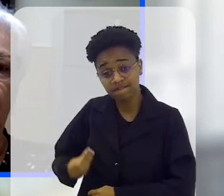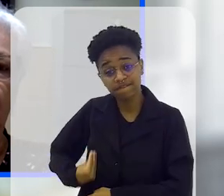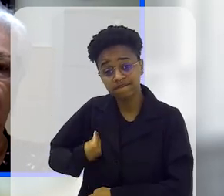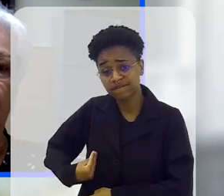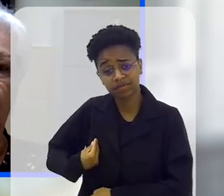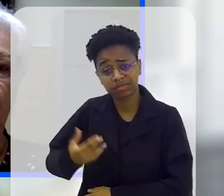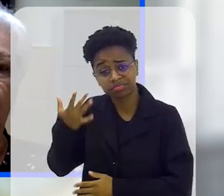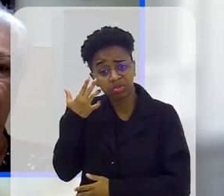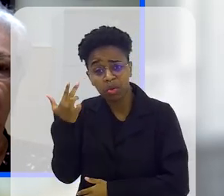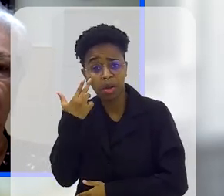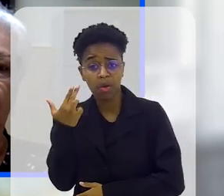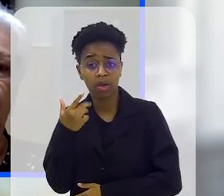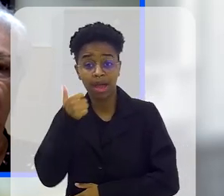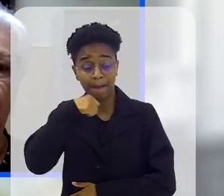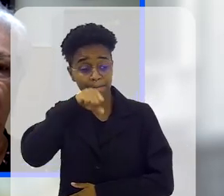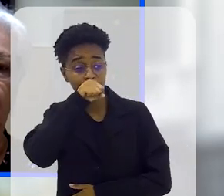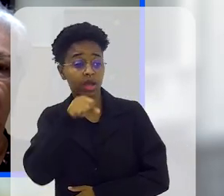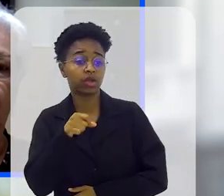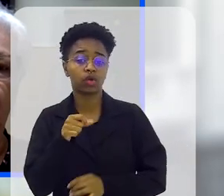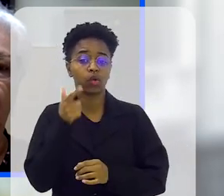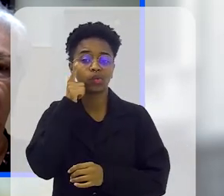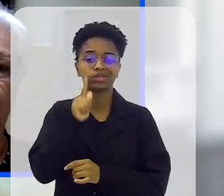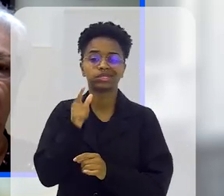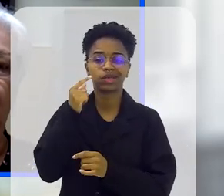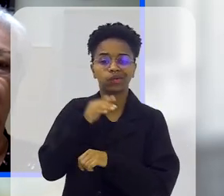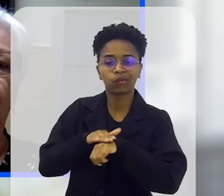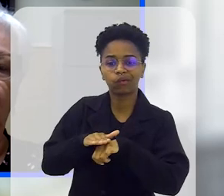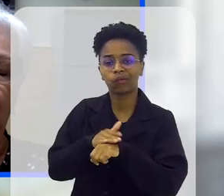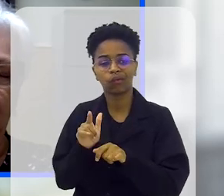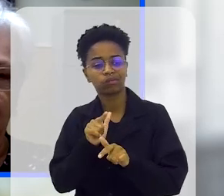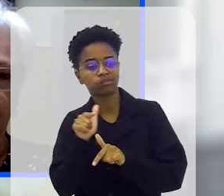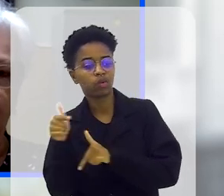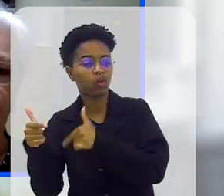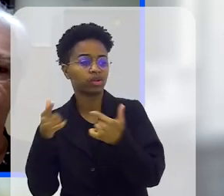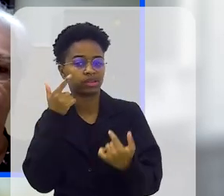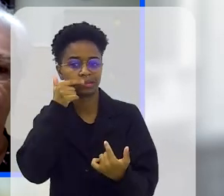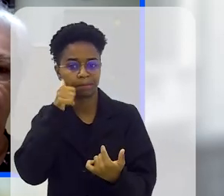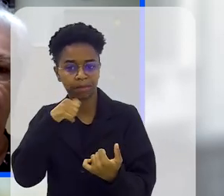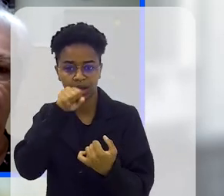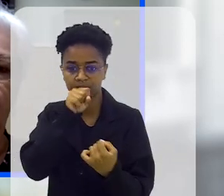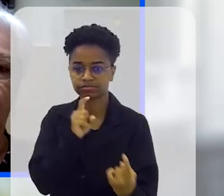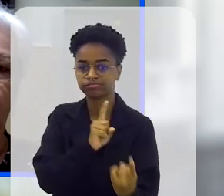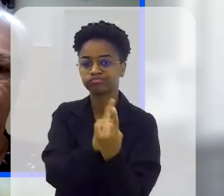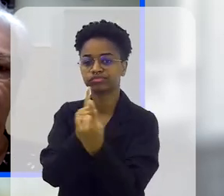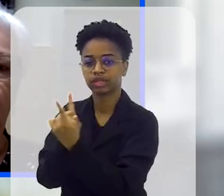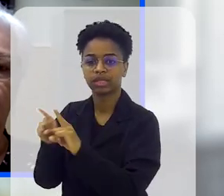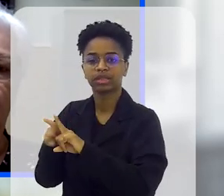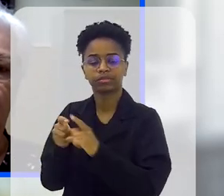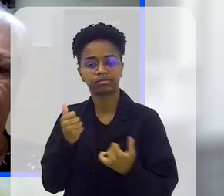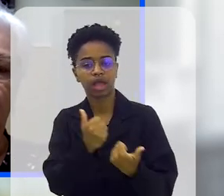ela vive, a mãe pensa em outras coisas, conversa com outras mães que passam pelo mesmo problema, encontra suporte uma na outra,